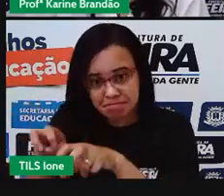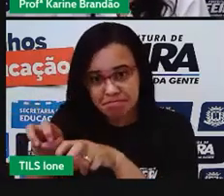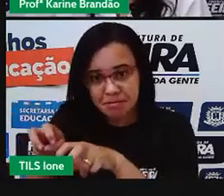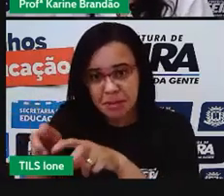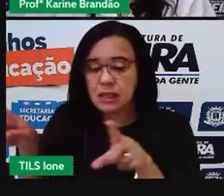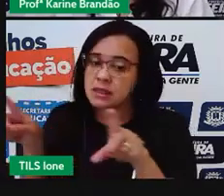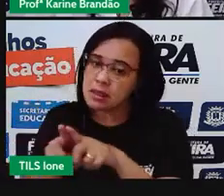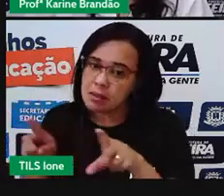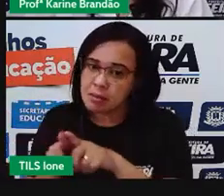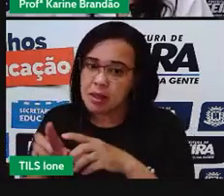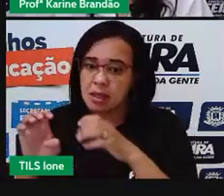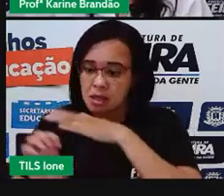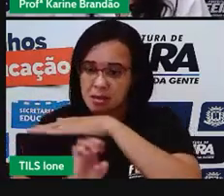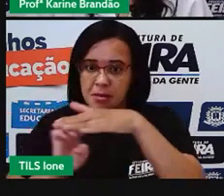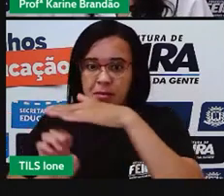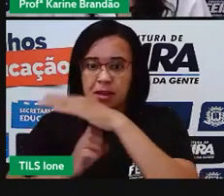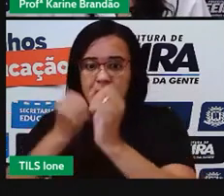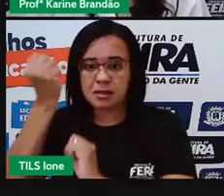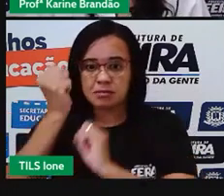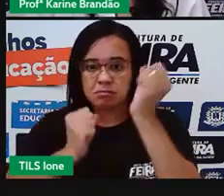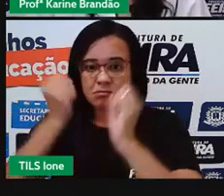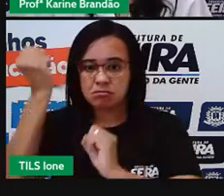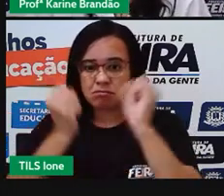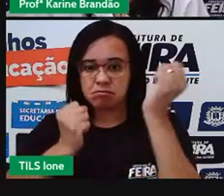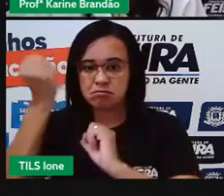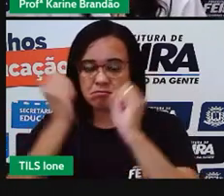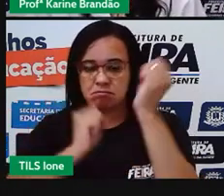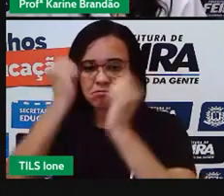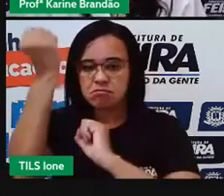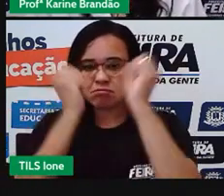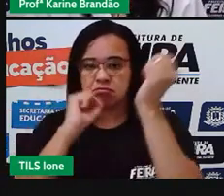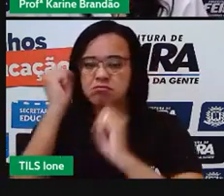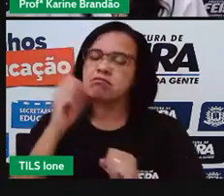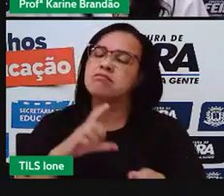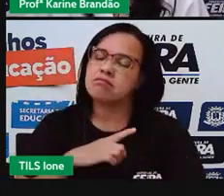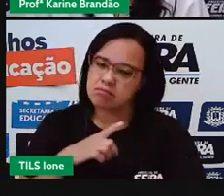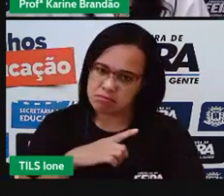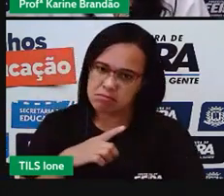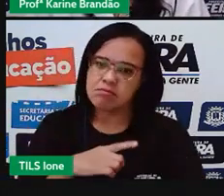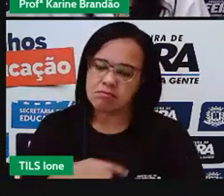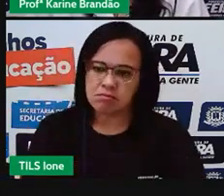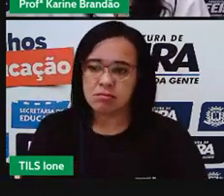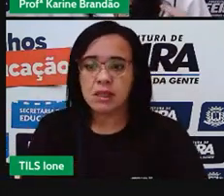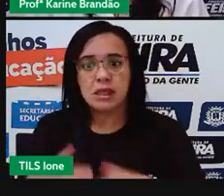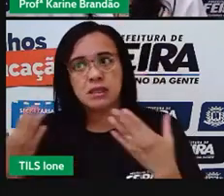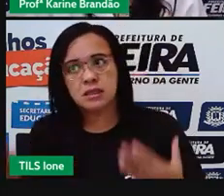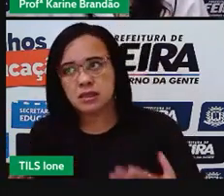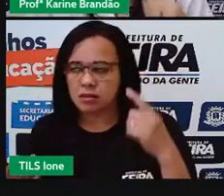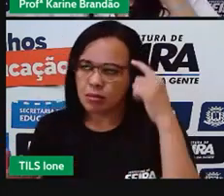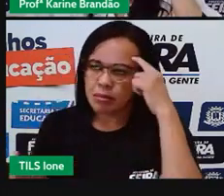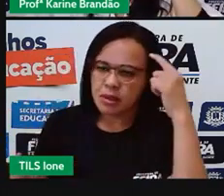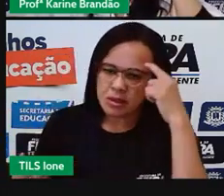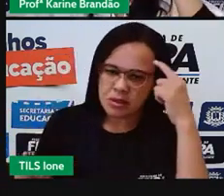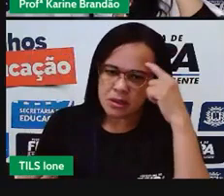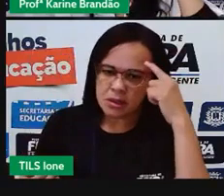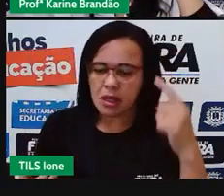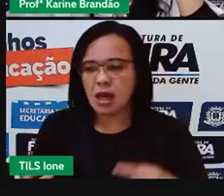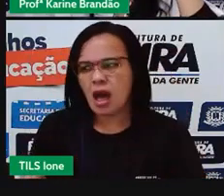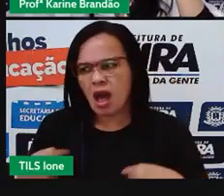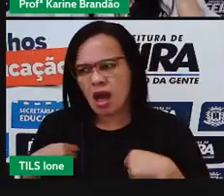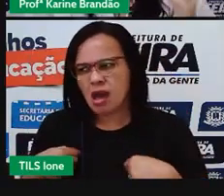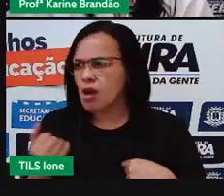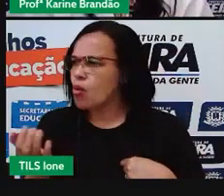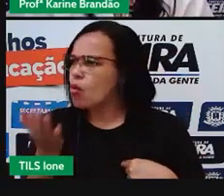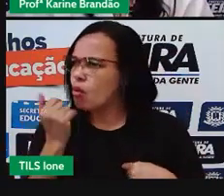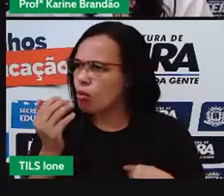pensar, quando eu vou então consumir os alimentos, eu tenho que então pensar em quanto